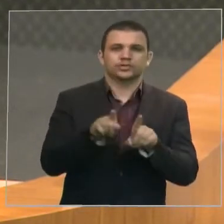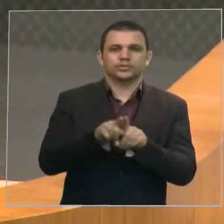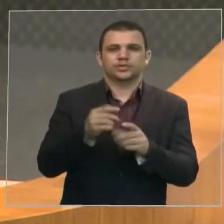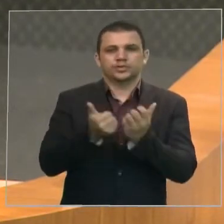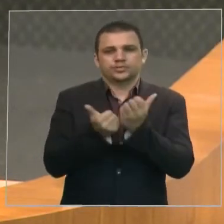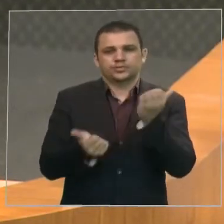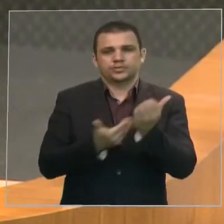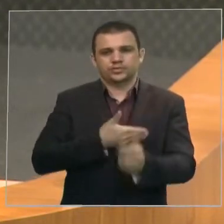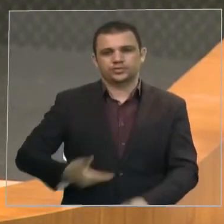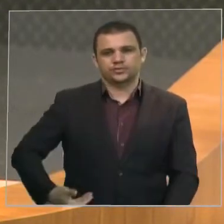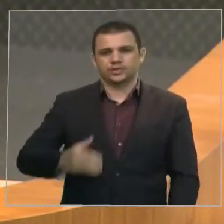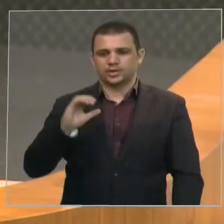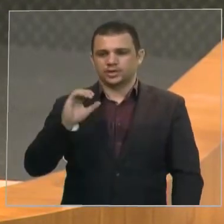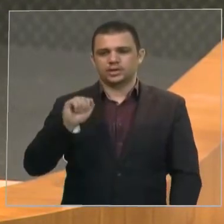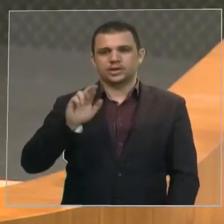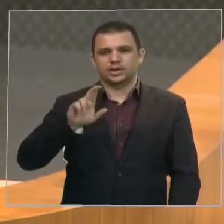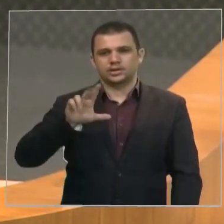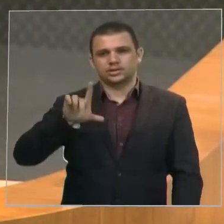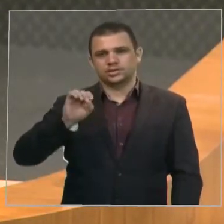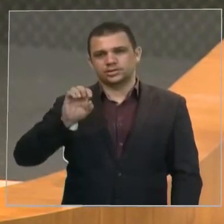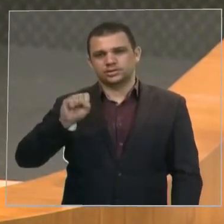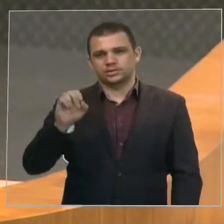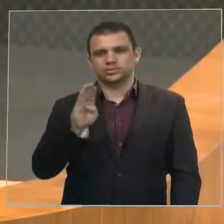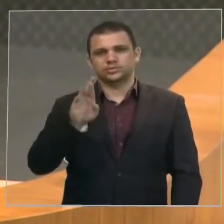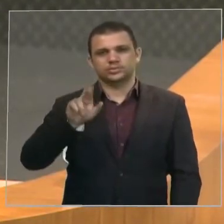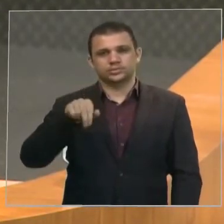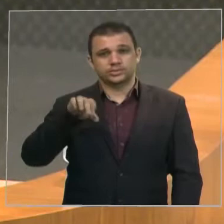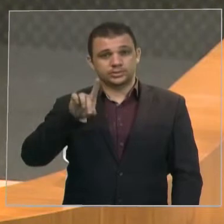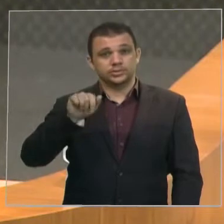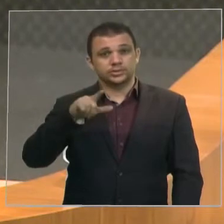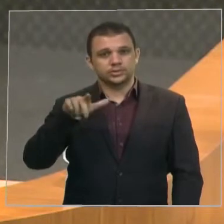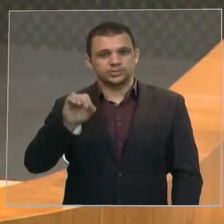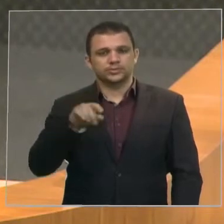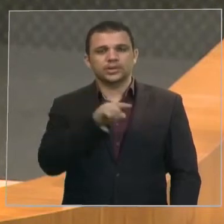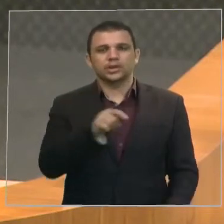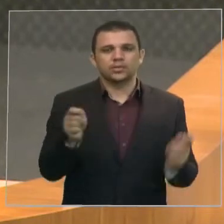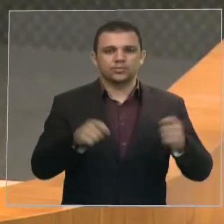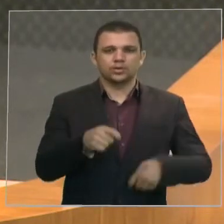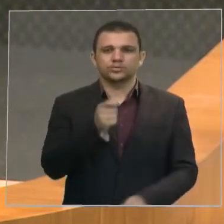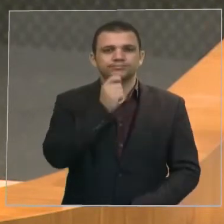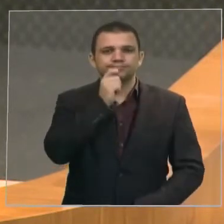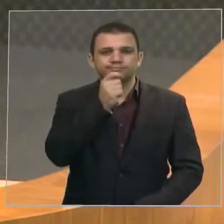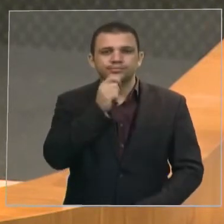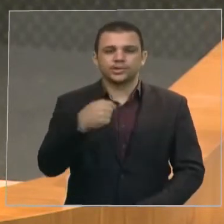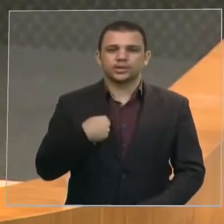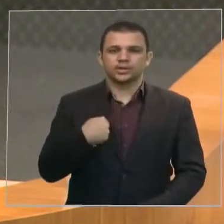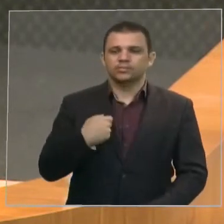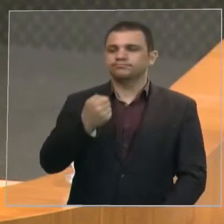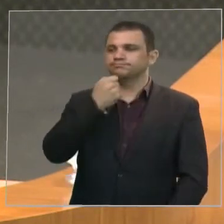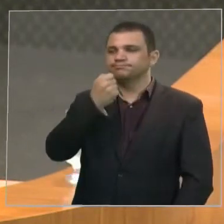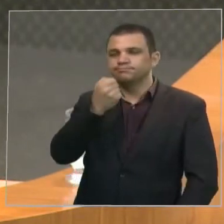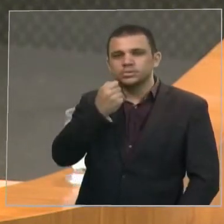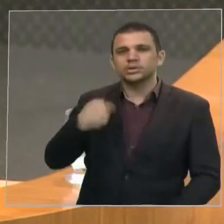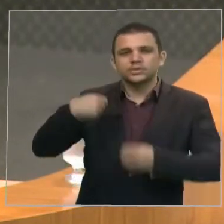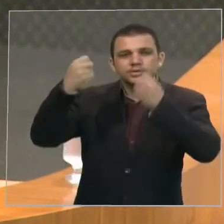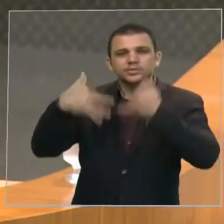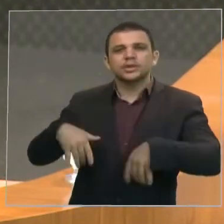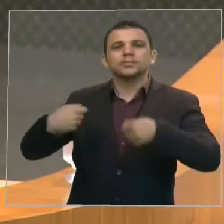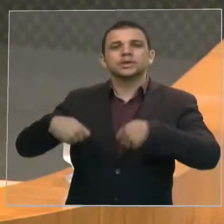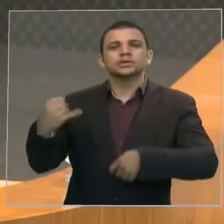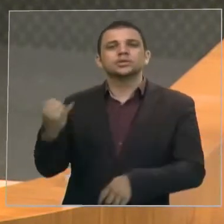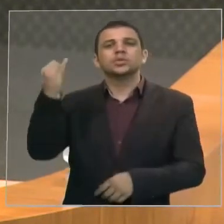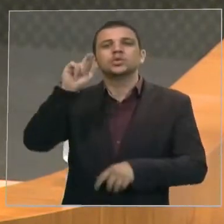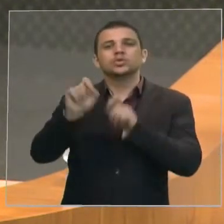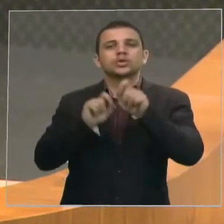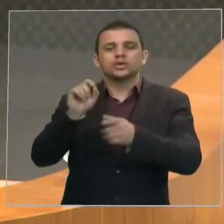momento em tive a oportunidade de falar, dando entrevista, eu destaquei a necessidade de investimentos, porque houve a